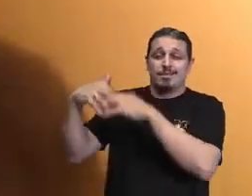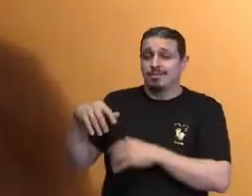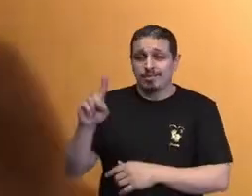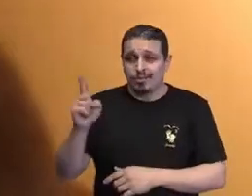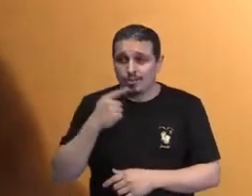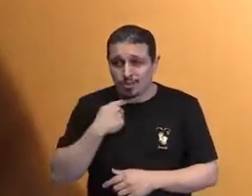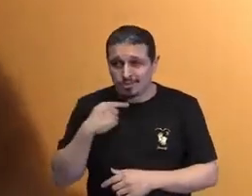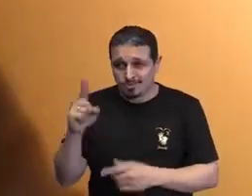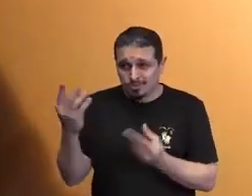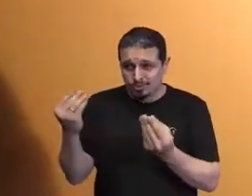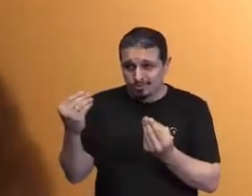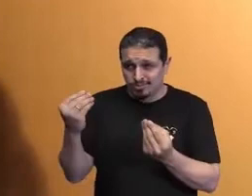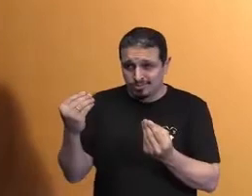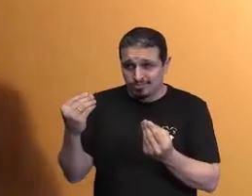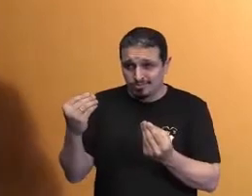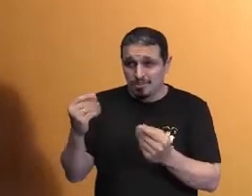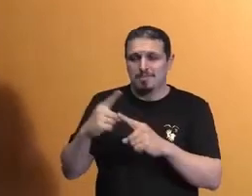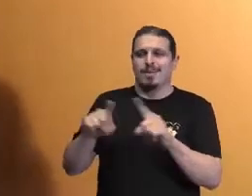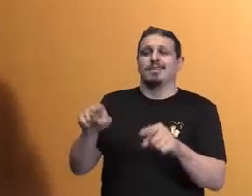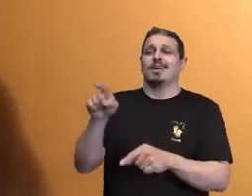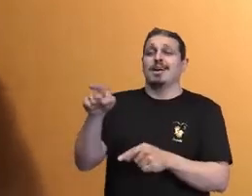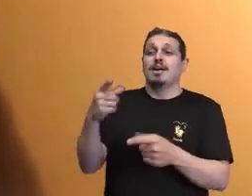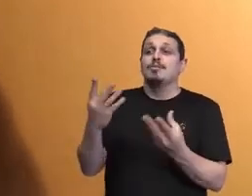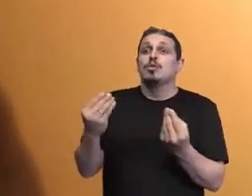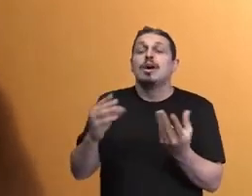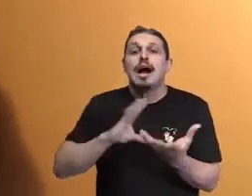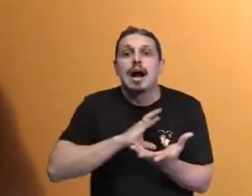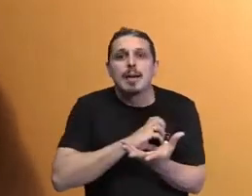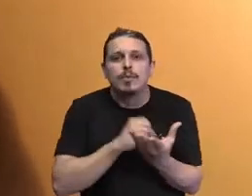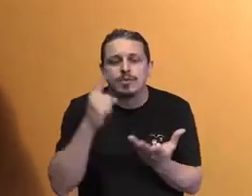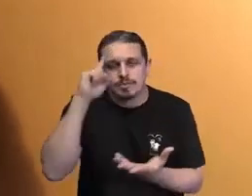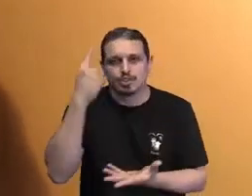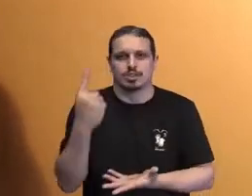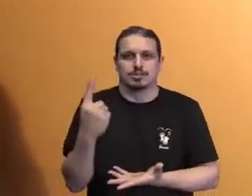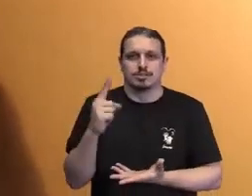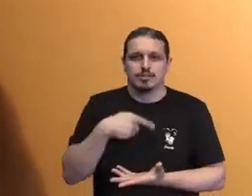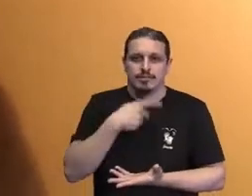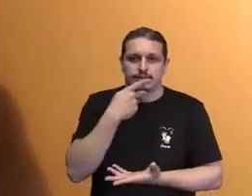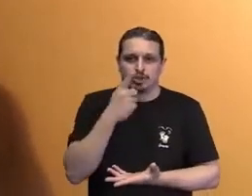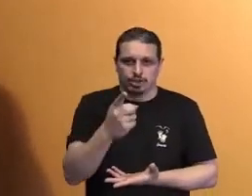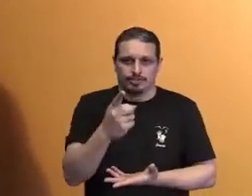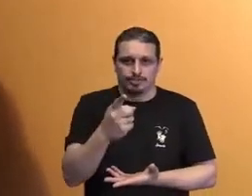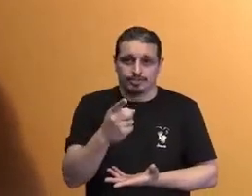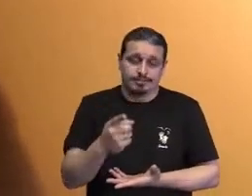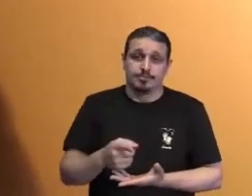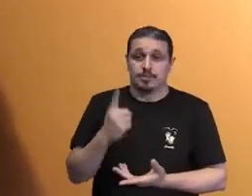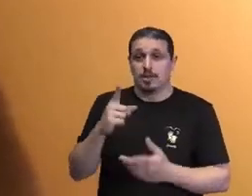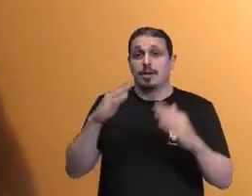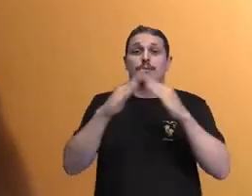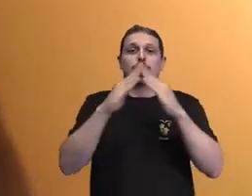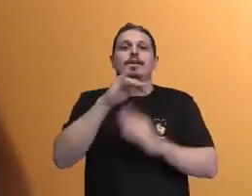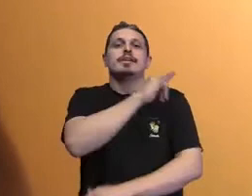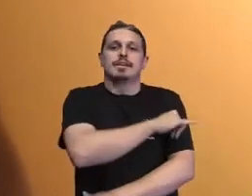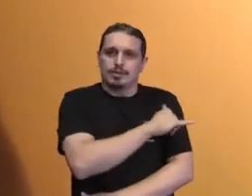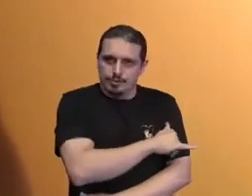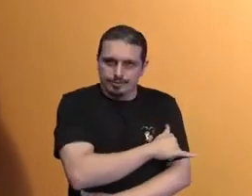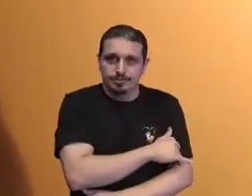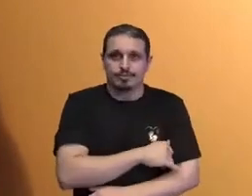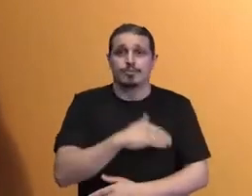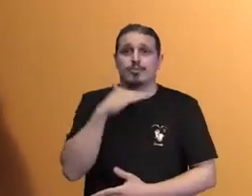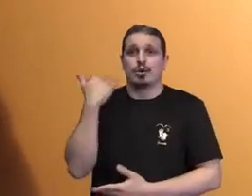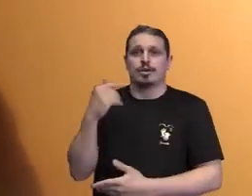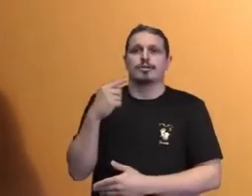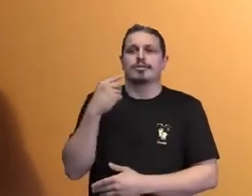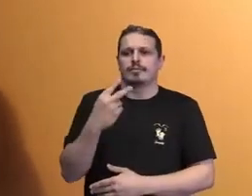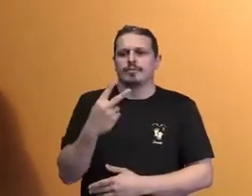de um pensador carioca, um grande carioca nascido no Meier, que morreu em 2012, Milor Fernandes.